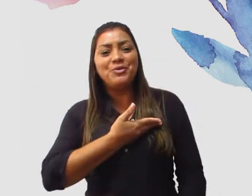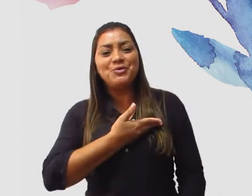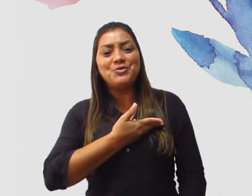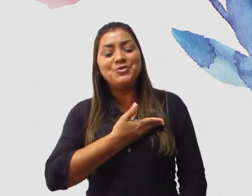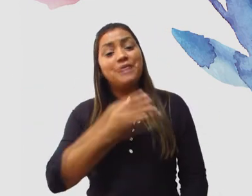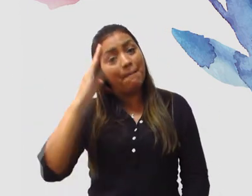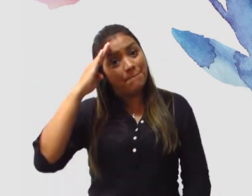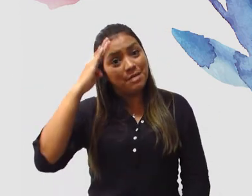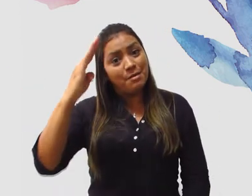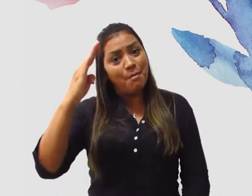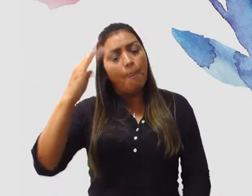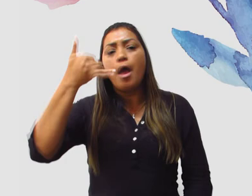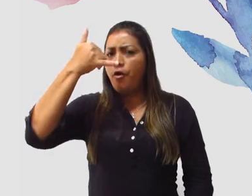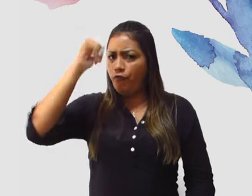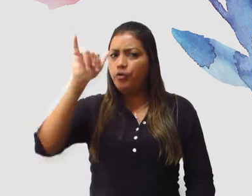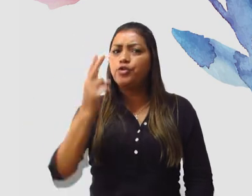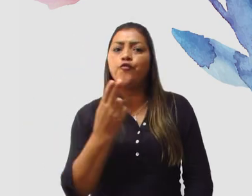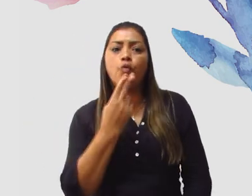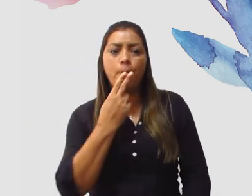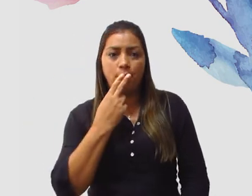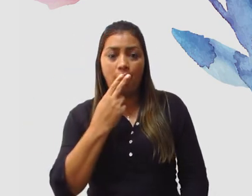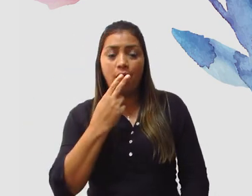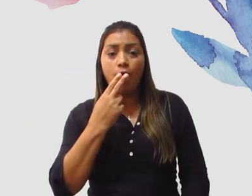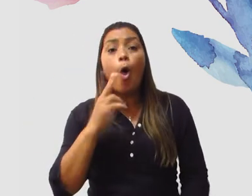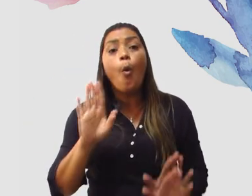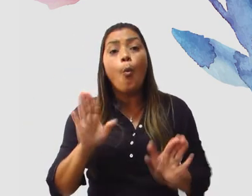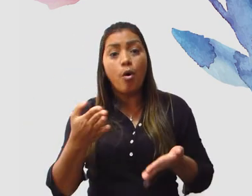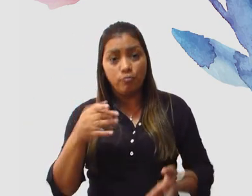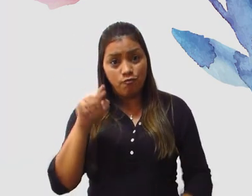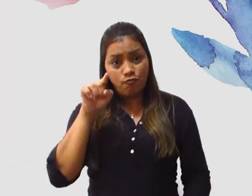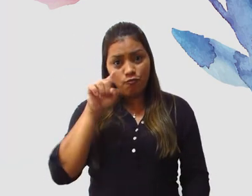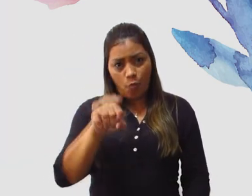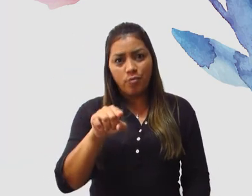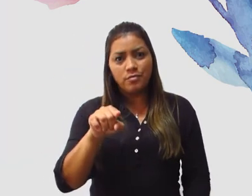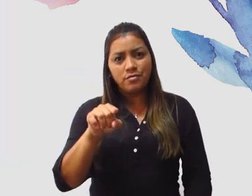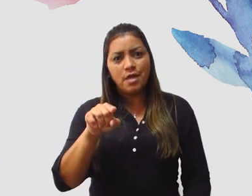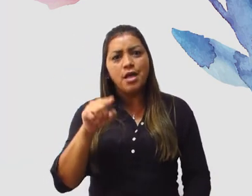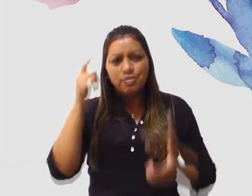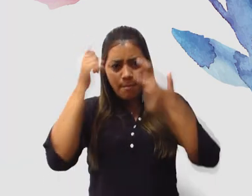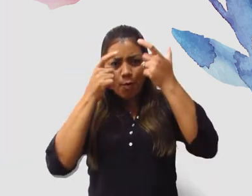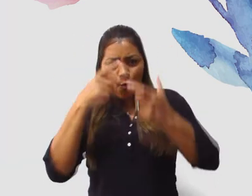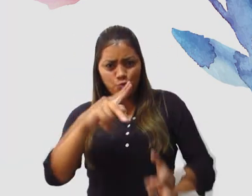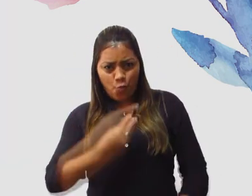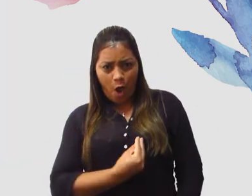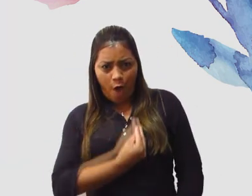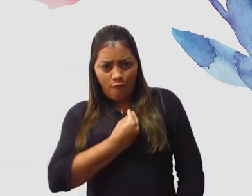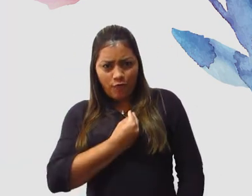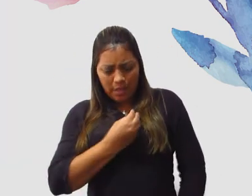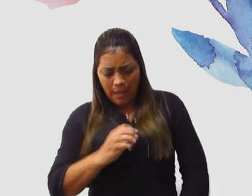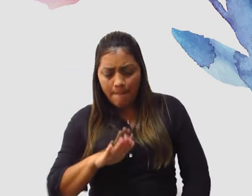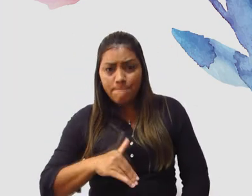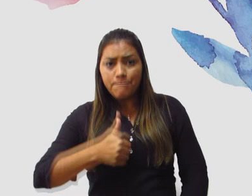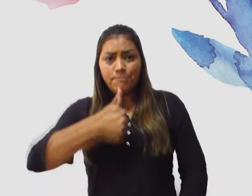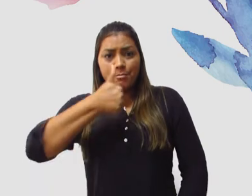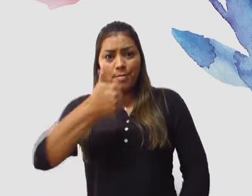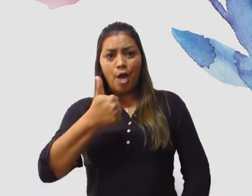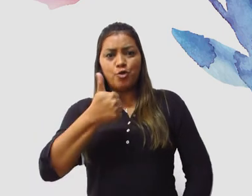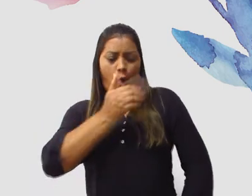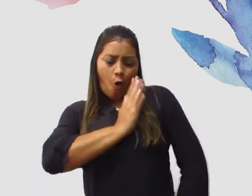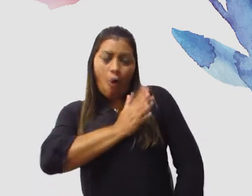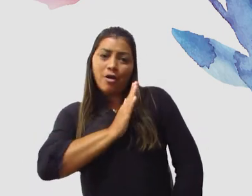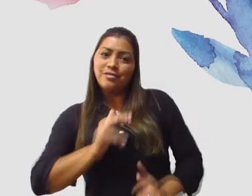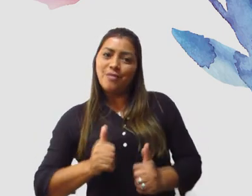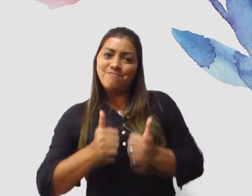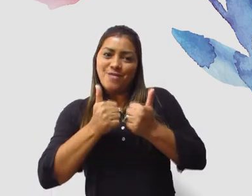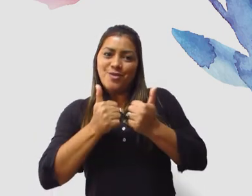amigos para isso e, principalmente, evite fumar. Estas ações de autocuidado vão iluminar o